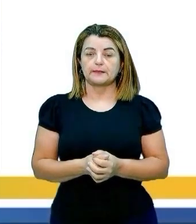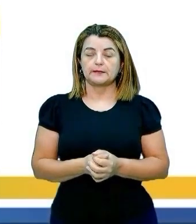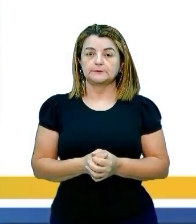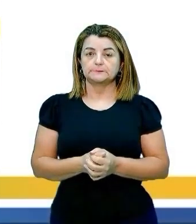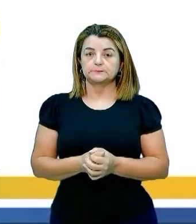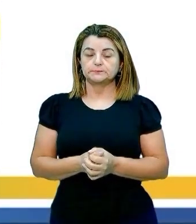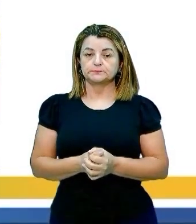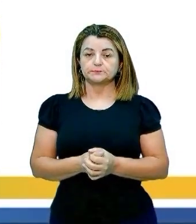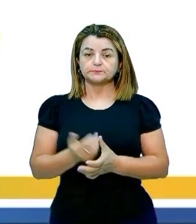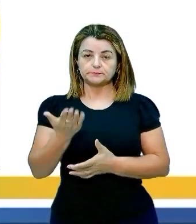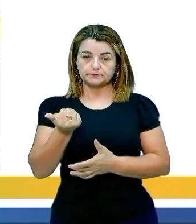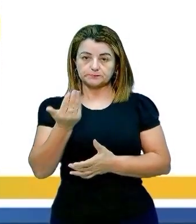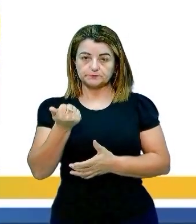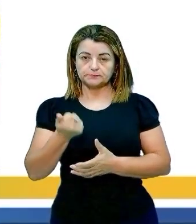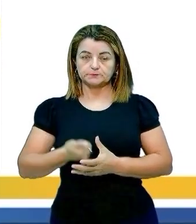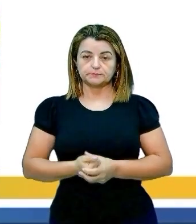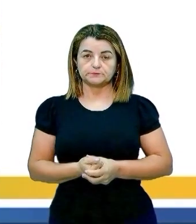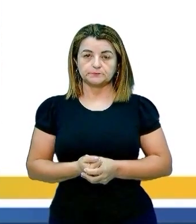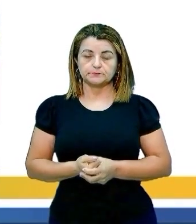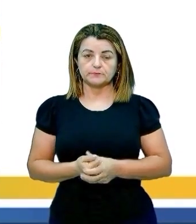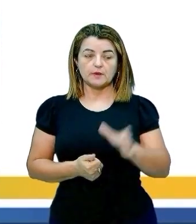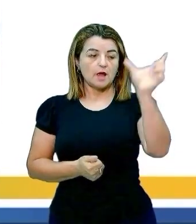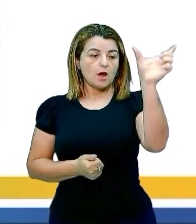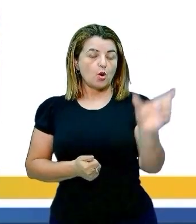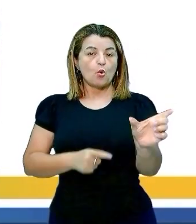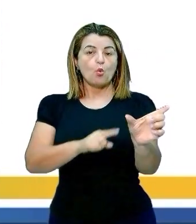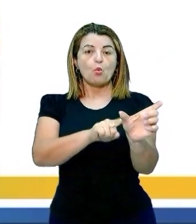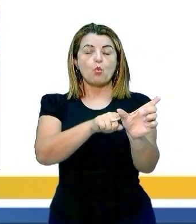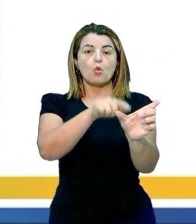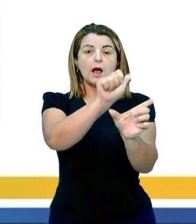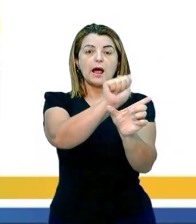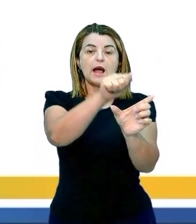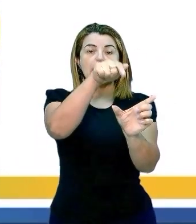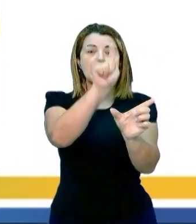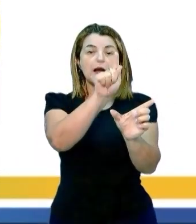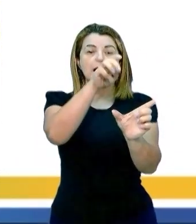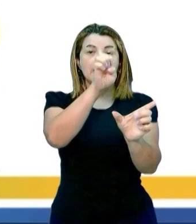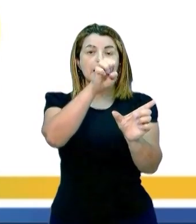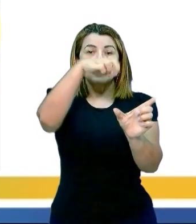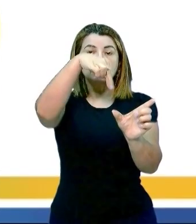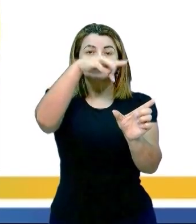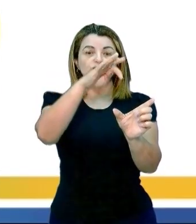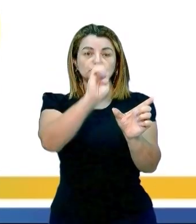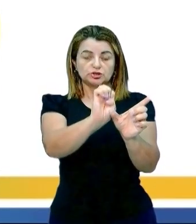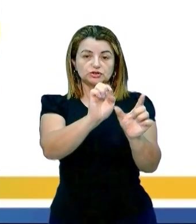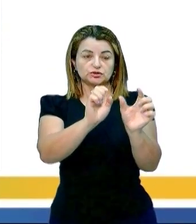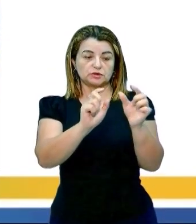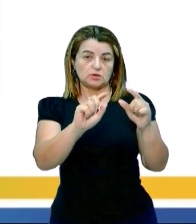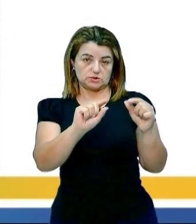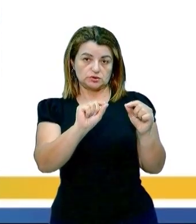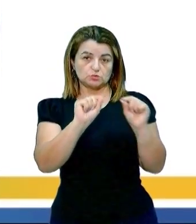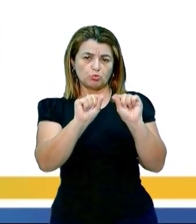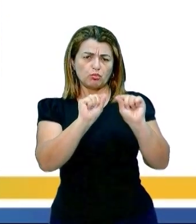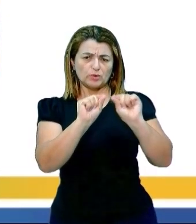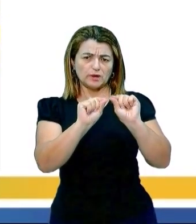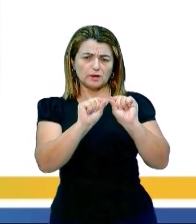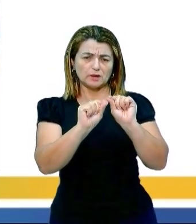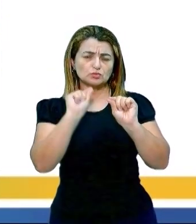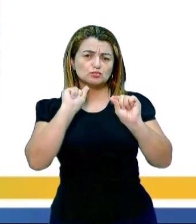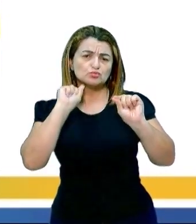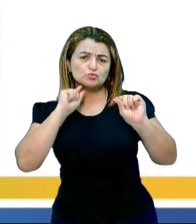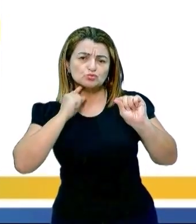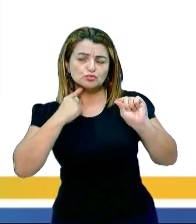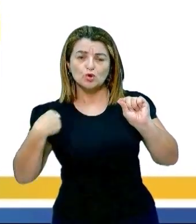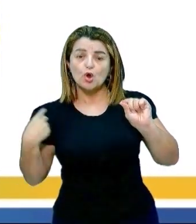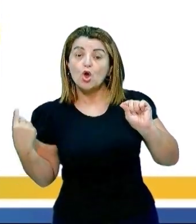ok? Então vamos lá. O agente contaminante é chamado de poluente. Bom, nós somos o